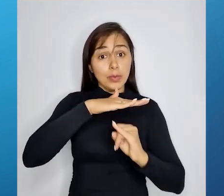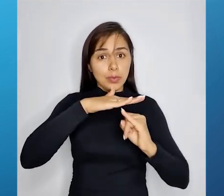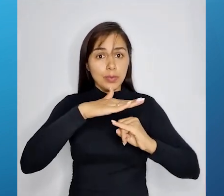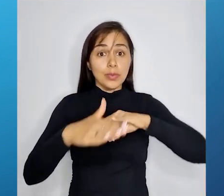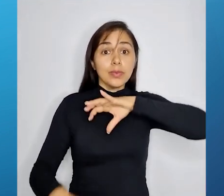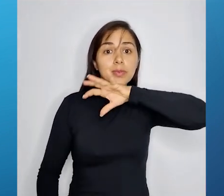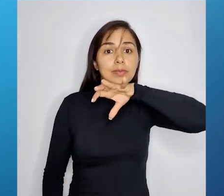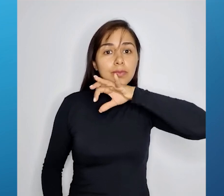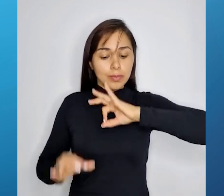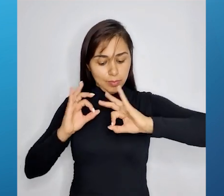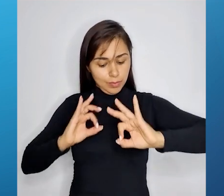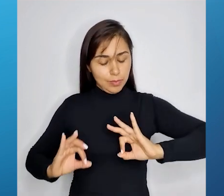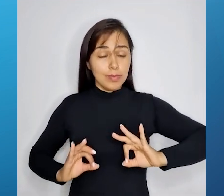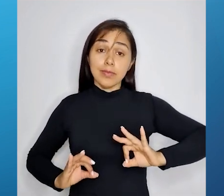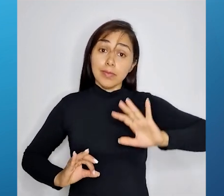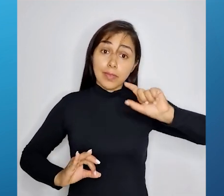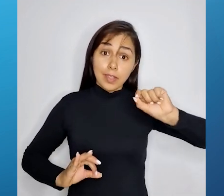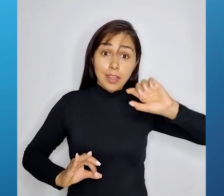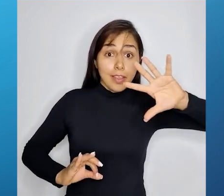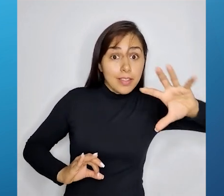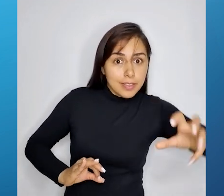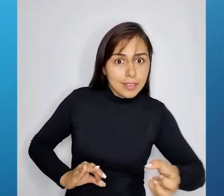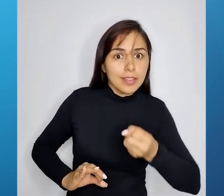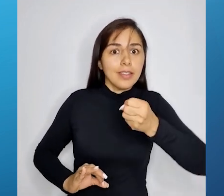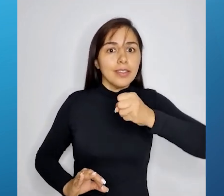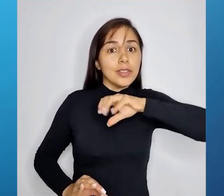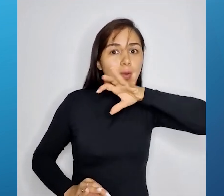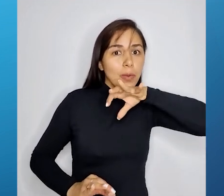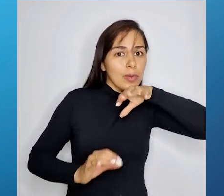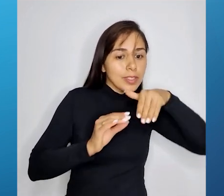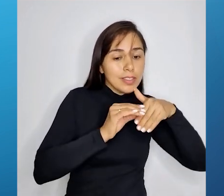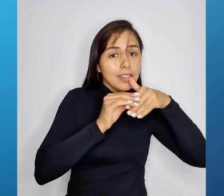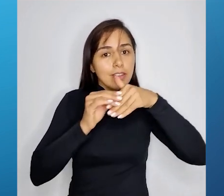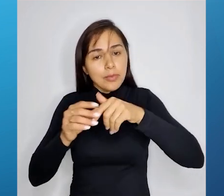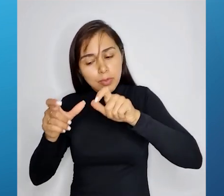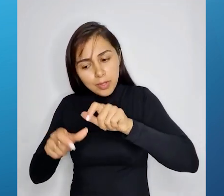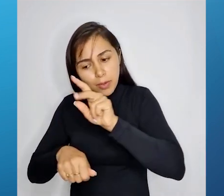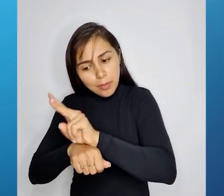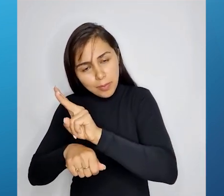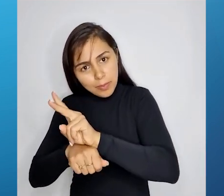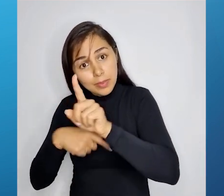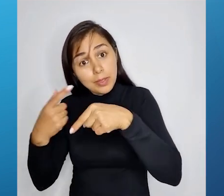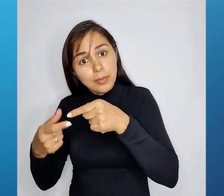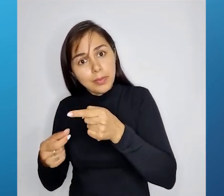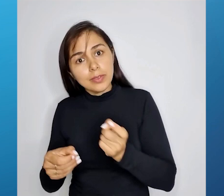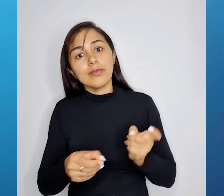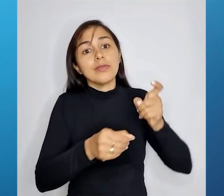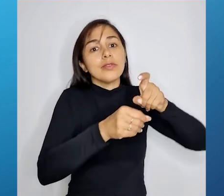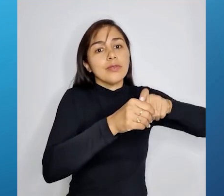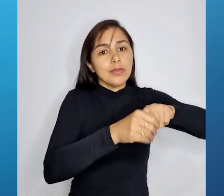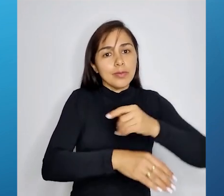por exemplo, no Paraná, que faz o resgate desses animais e aí você consegue devolver ele para a natureza depois.